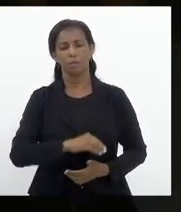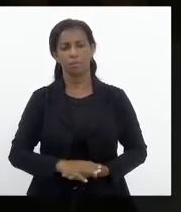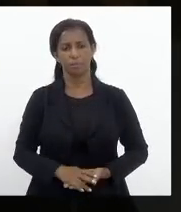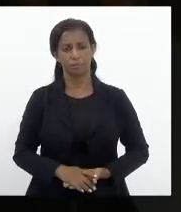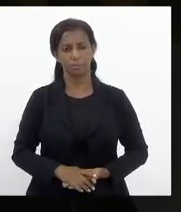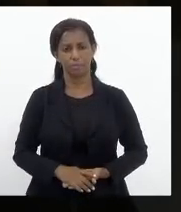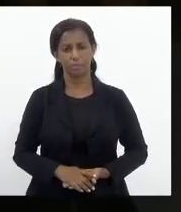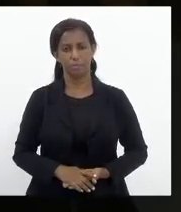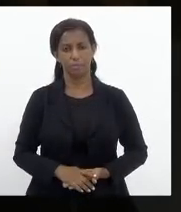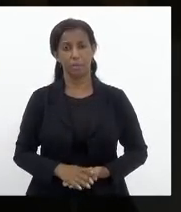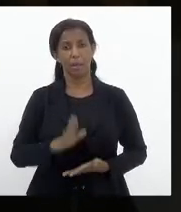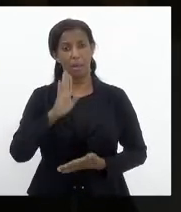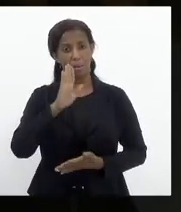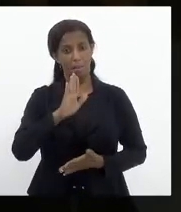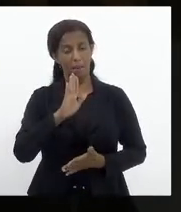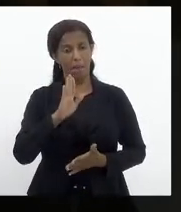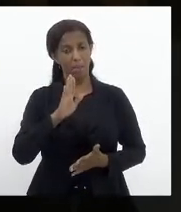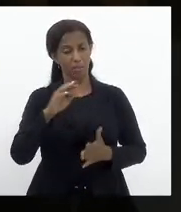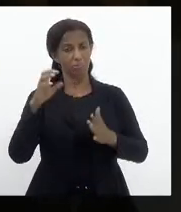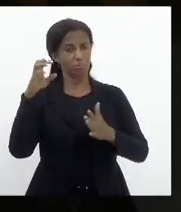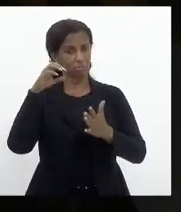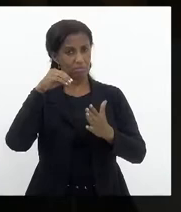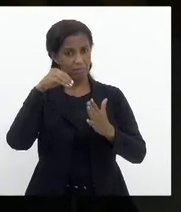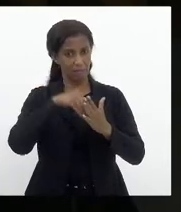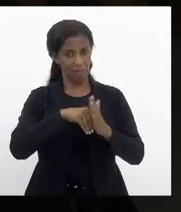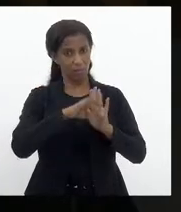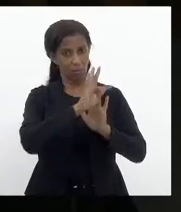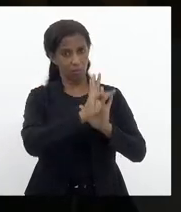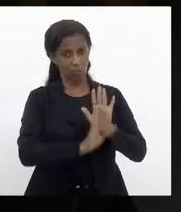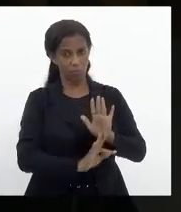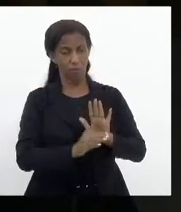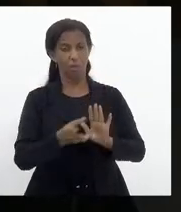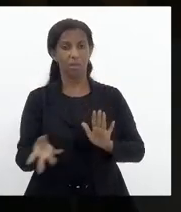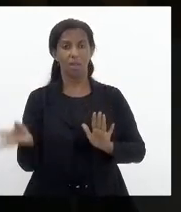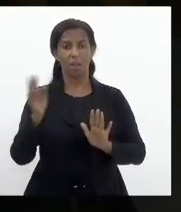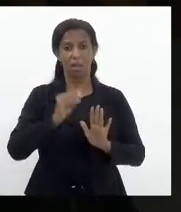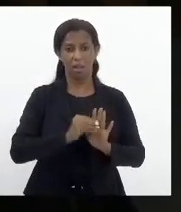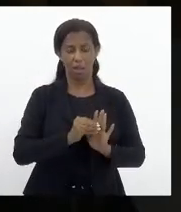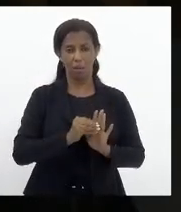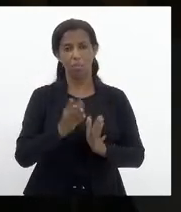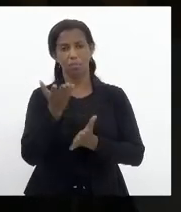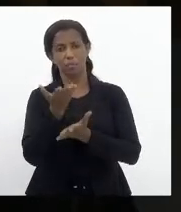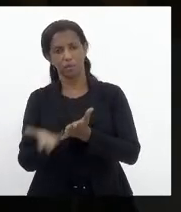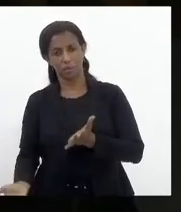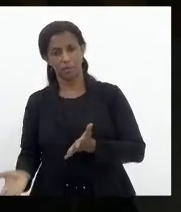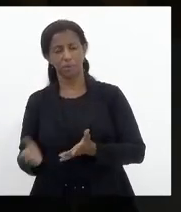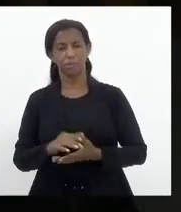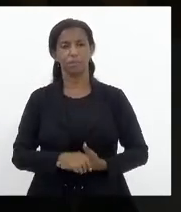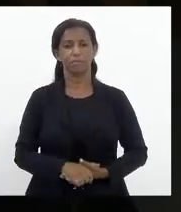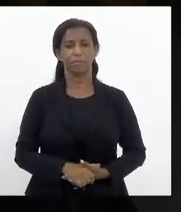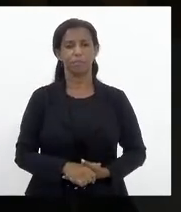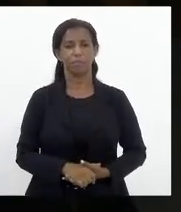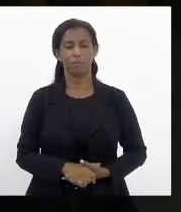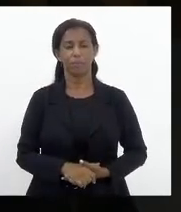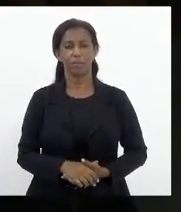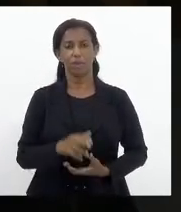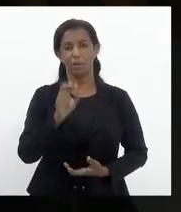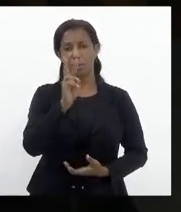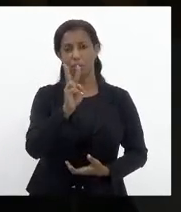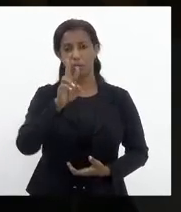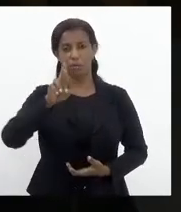Mas, no mérito da matéria, que é a só recomposição das perdas do Vale de